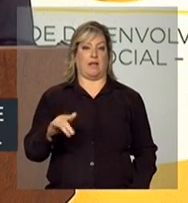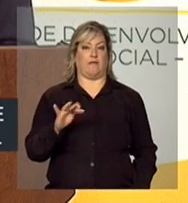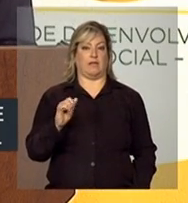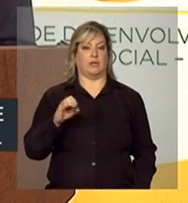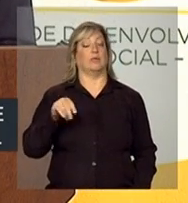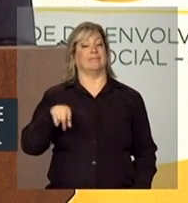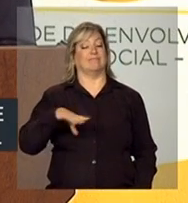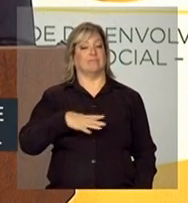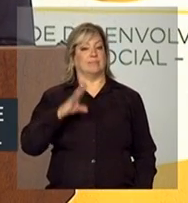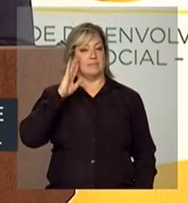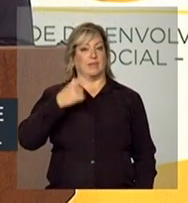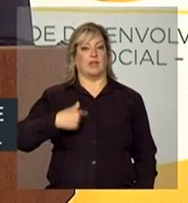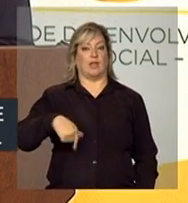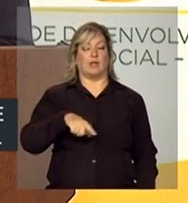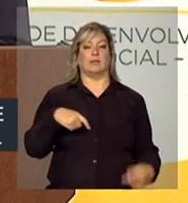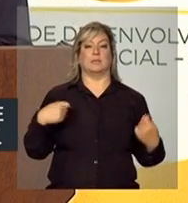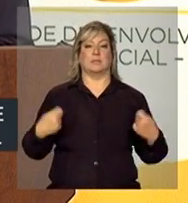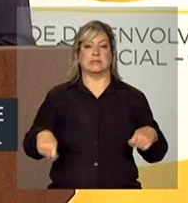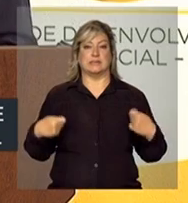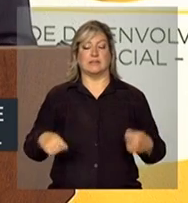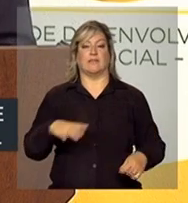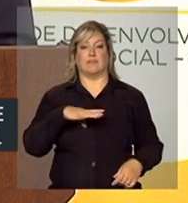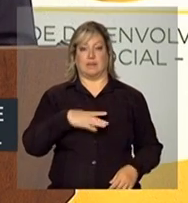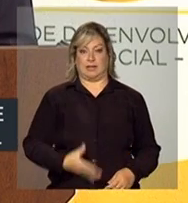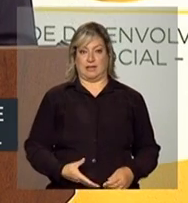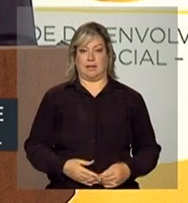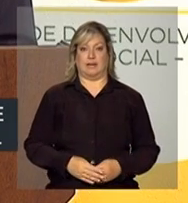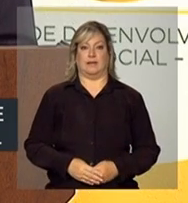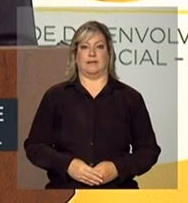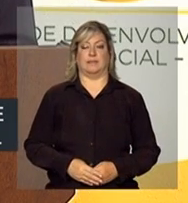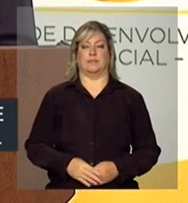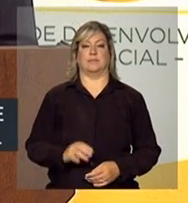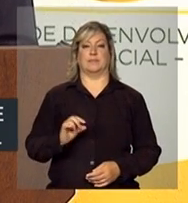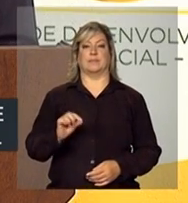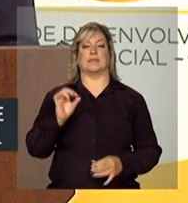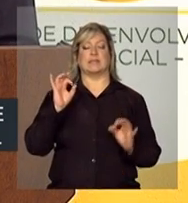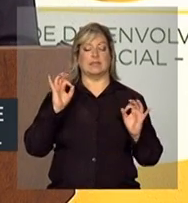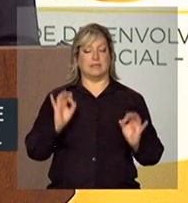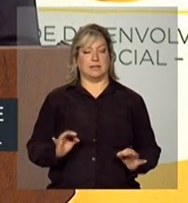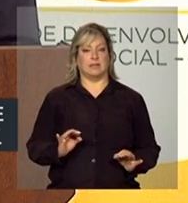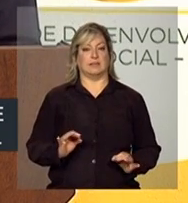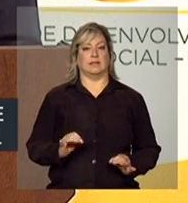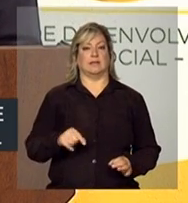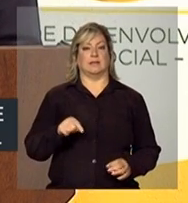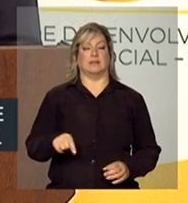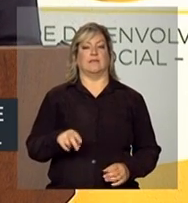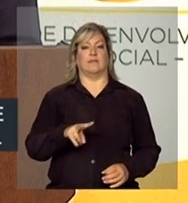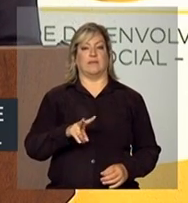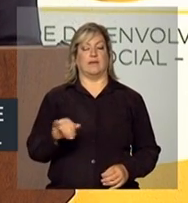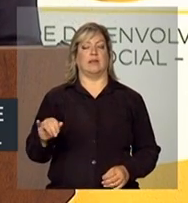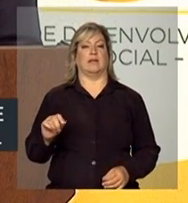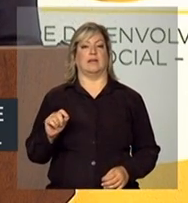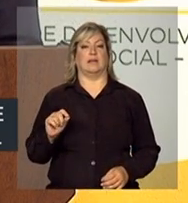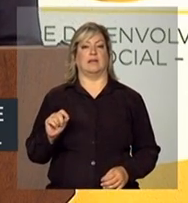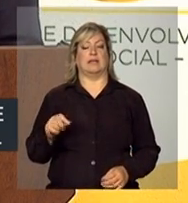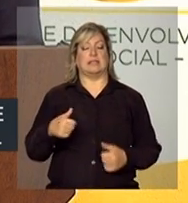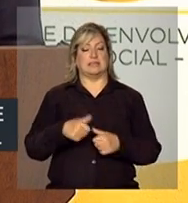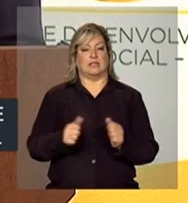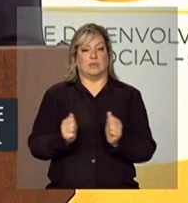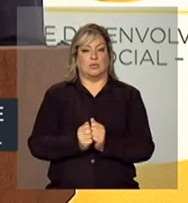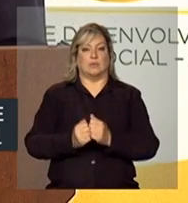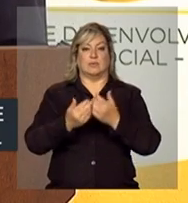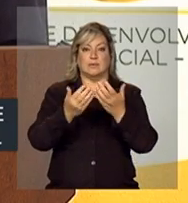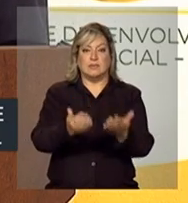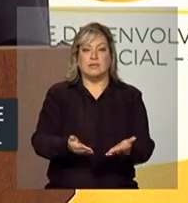temos que enfrentar. E, certamente, haverá de estar ao lado da senhora